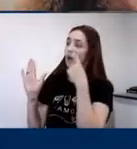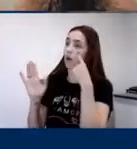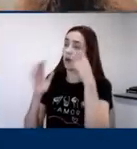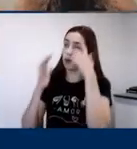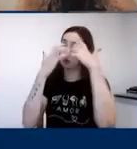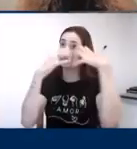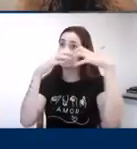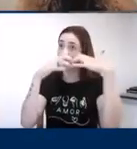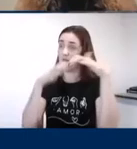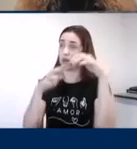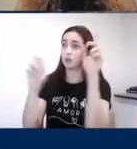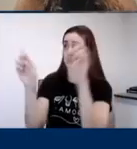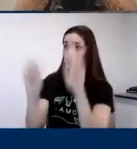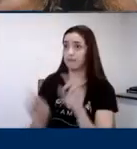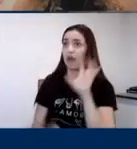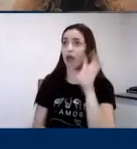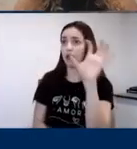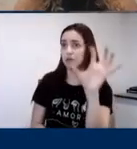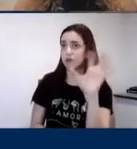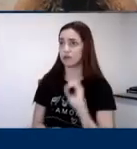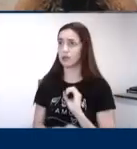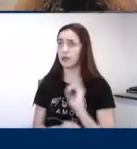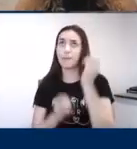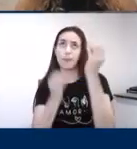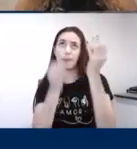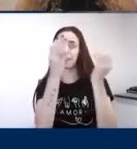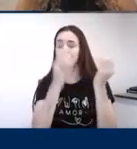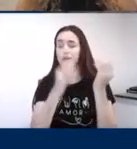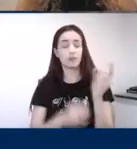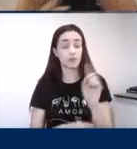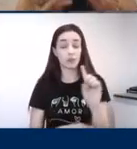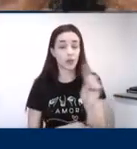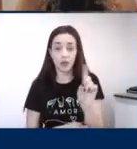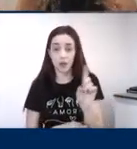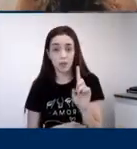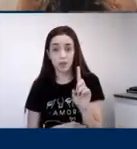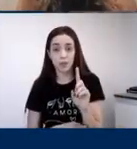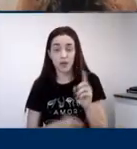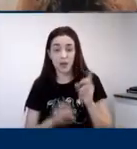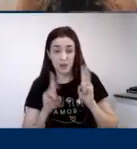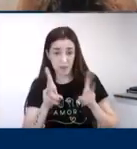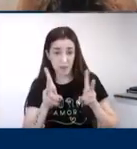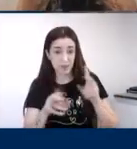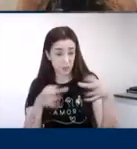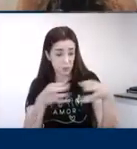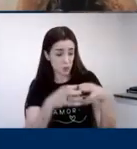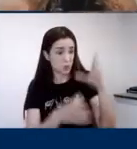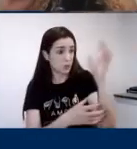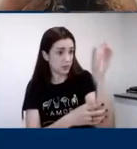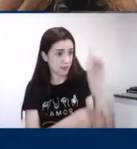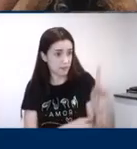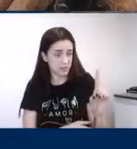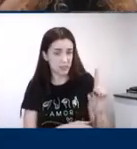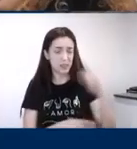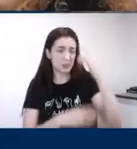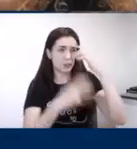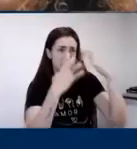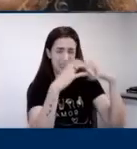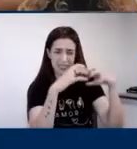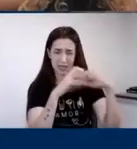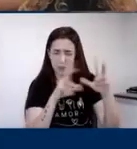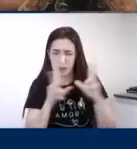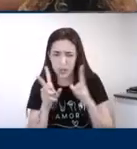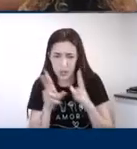essa área, está acendendo essa área. Essas imagens que a gente traz para vocês, elas são fruto de análise estatística. Porque vamos supor,